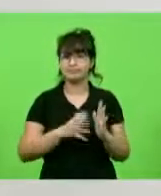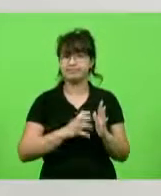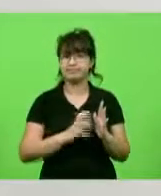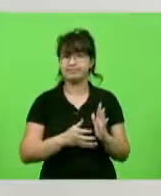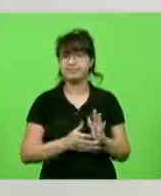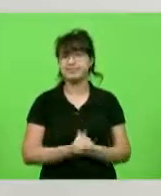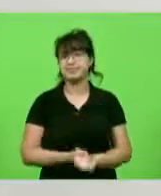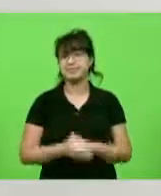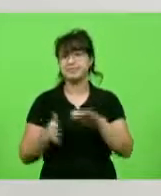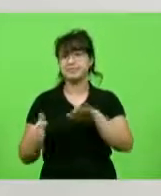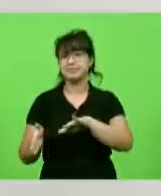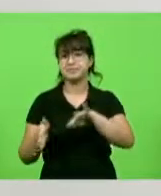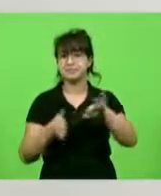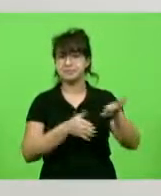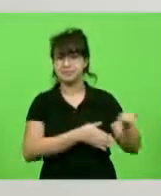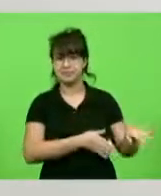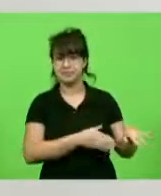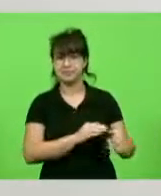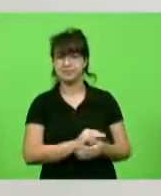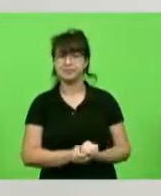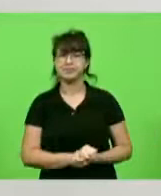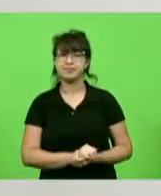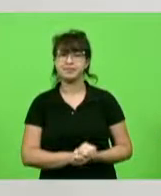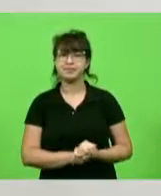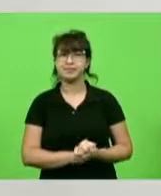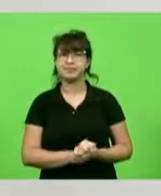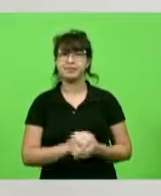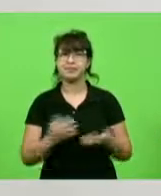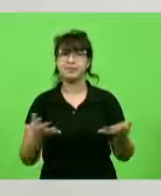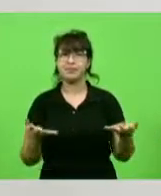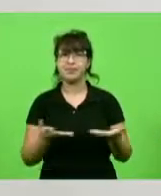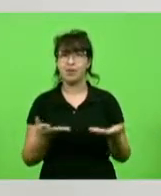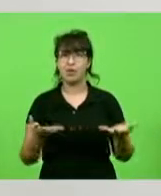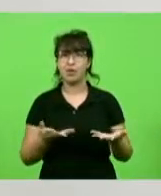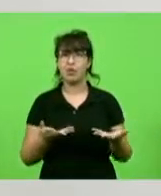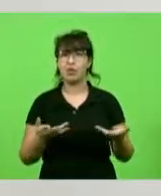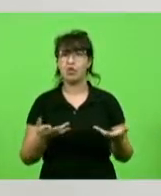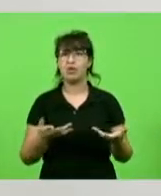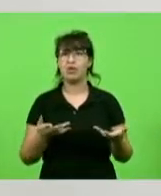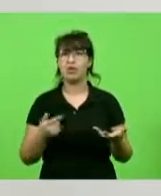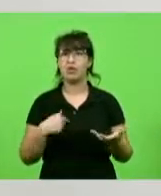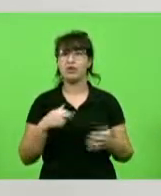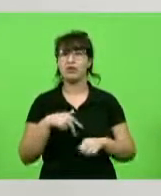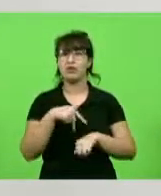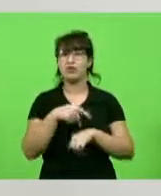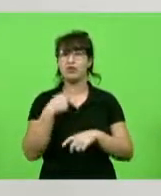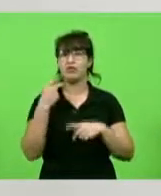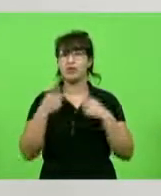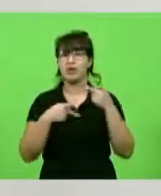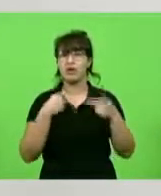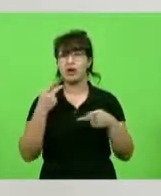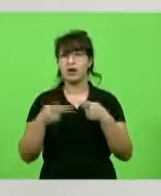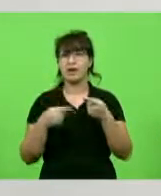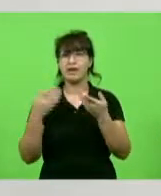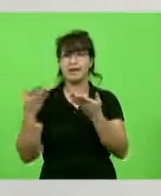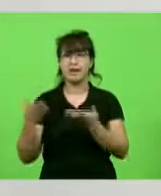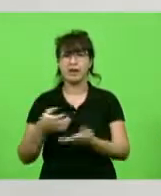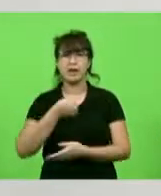Outro assunto que me traz à tribuna, que mesmo aqui são os dizeres da imprensa, de que nós teríamos agora uma